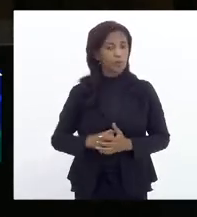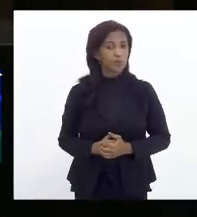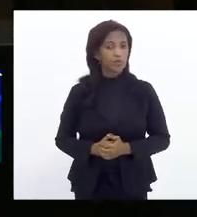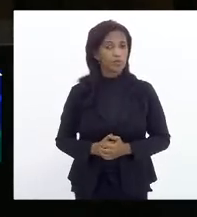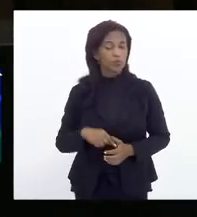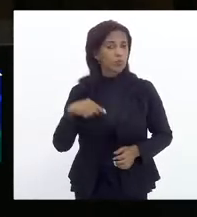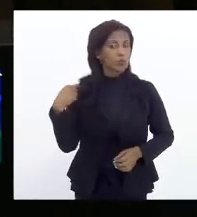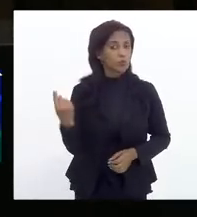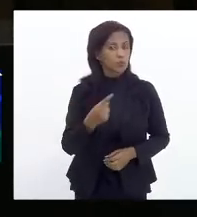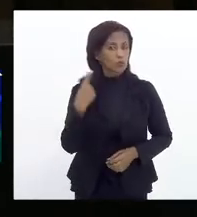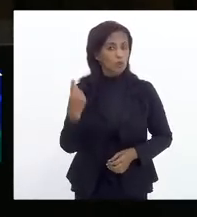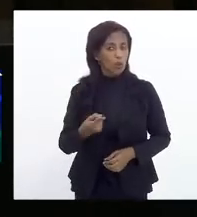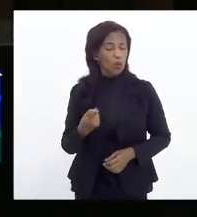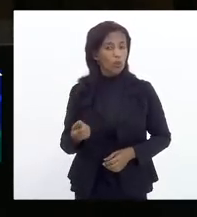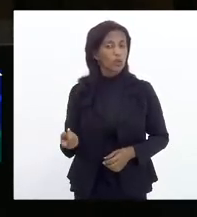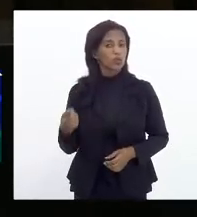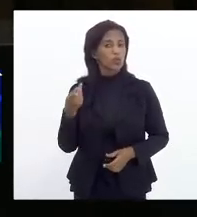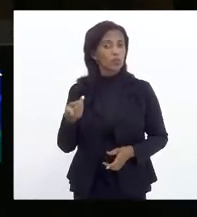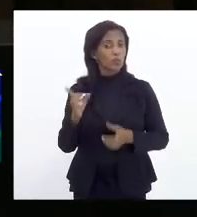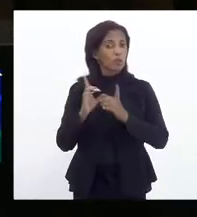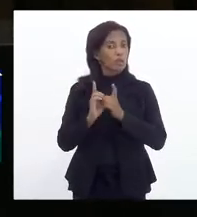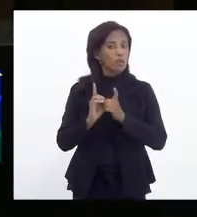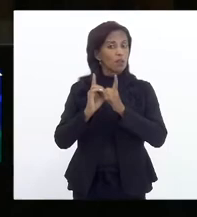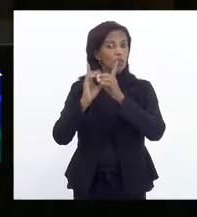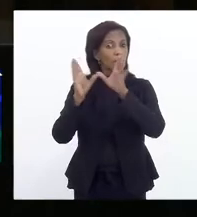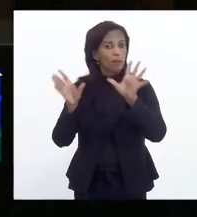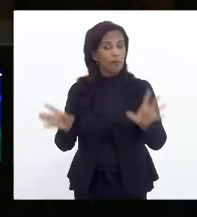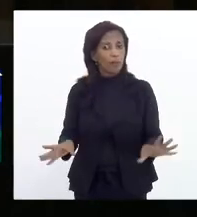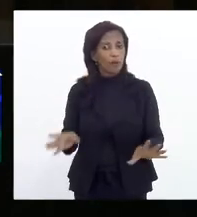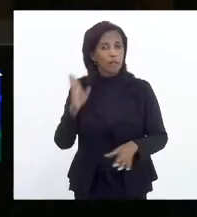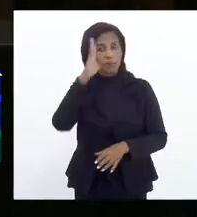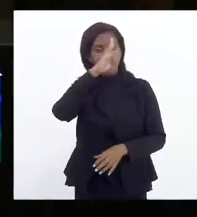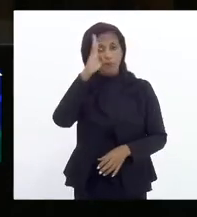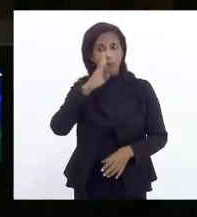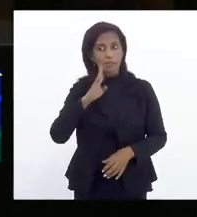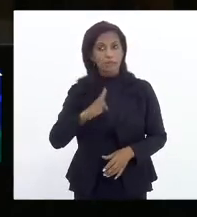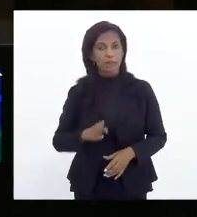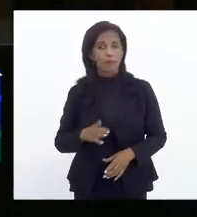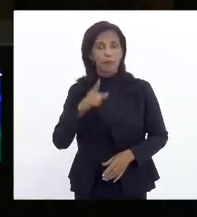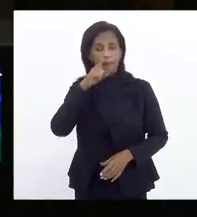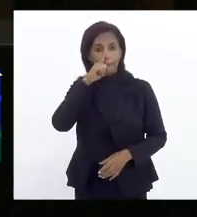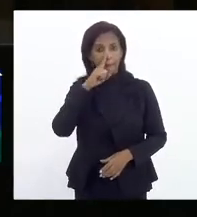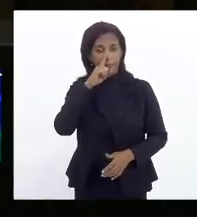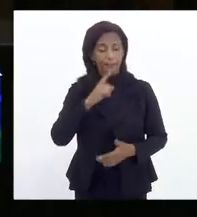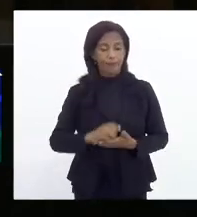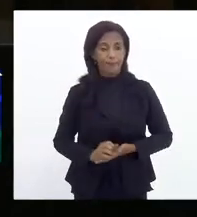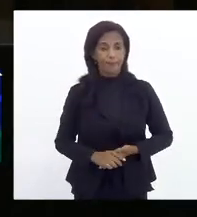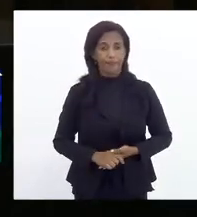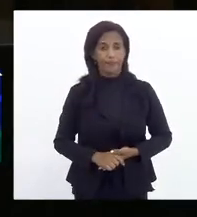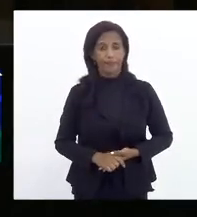nós estaremos colocando a democracia brasileira em risco.